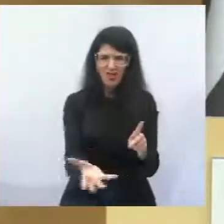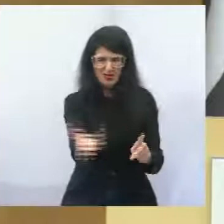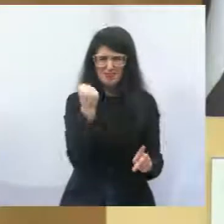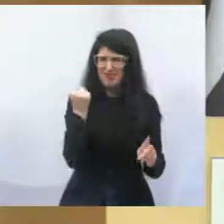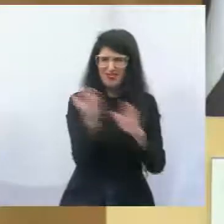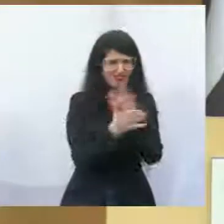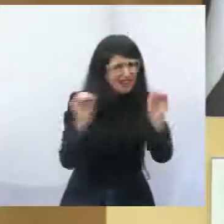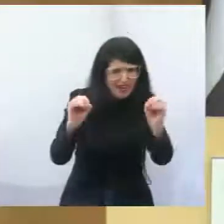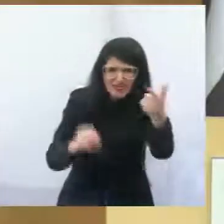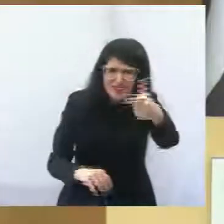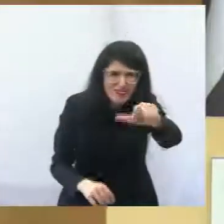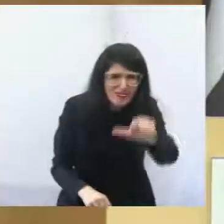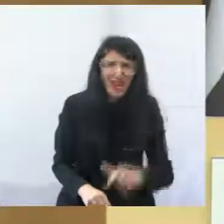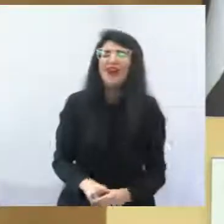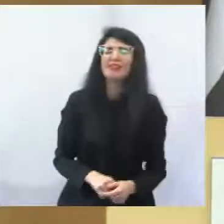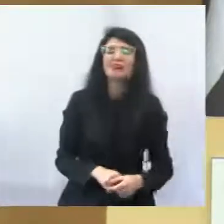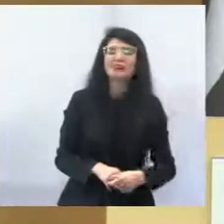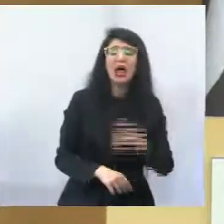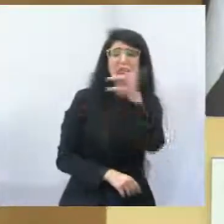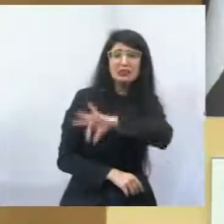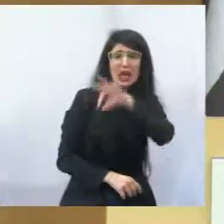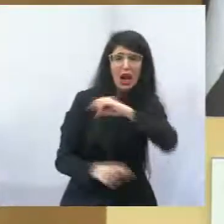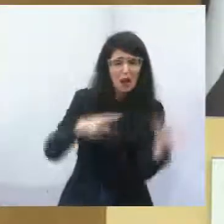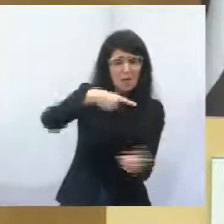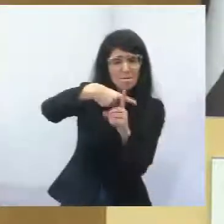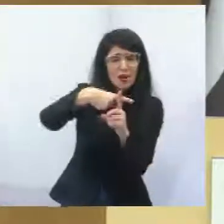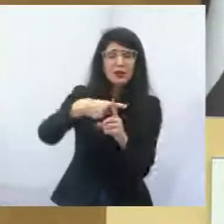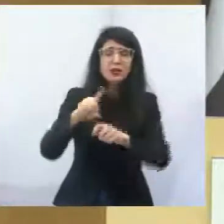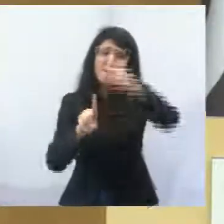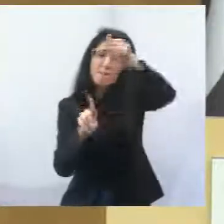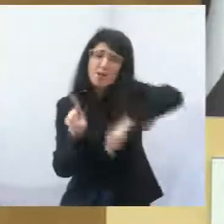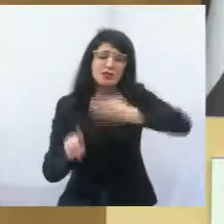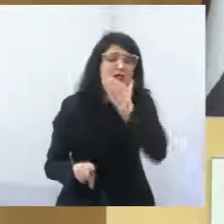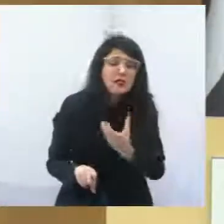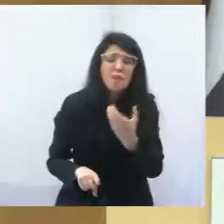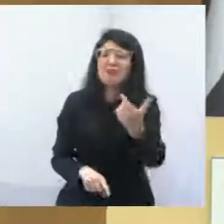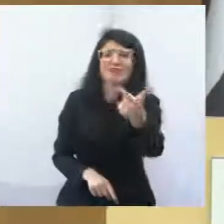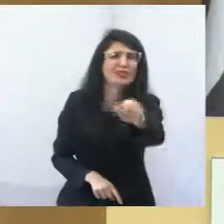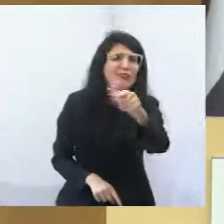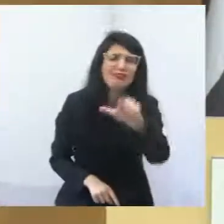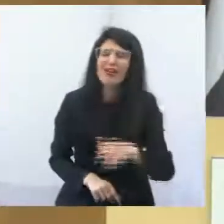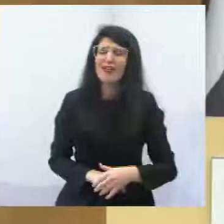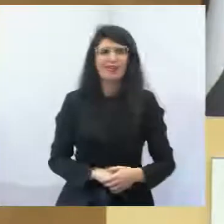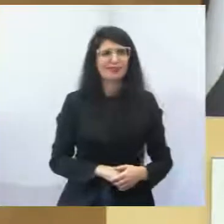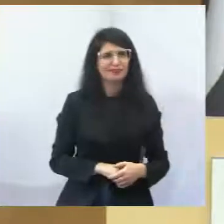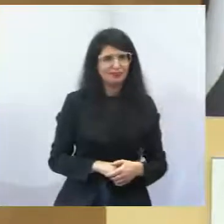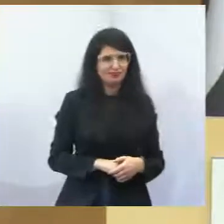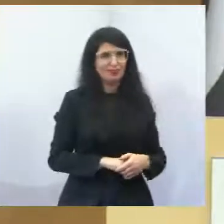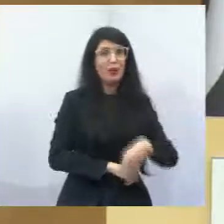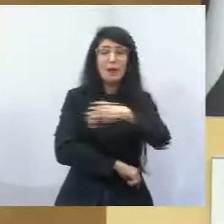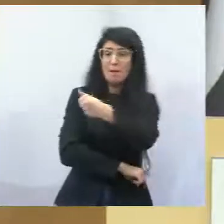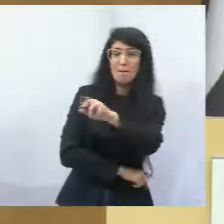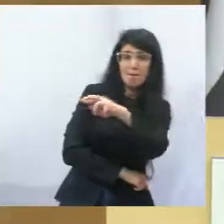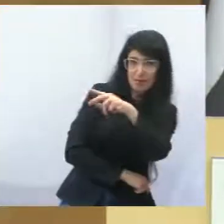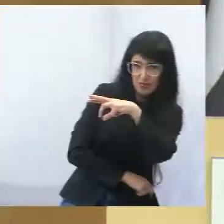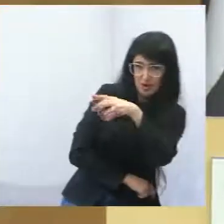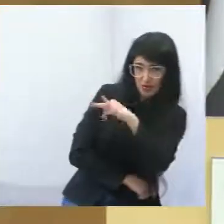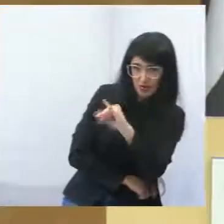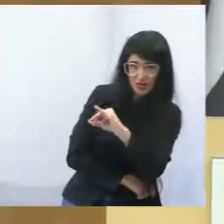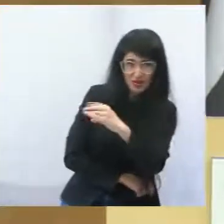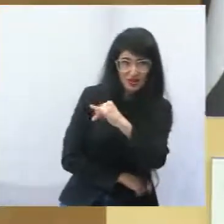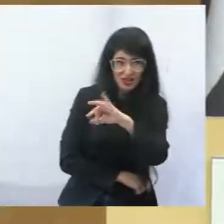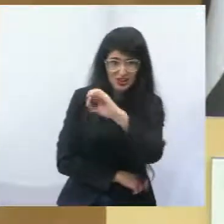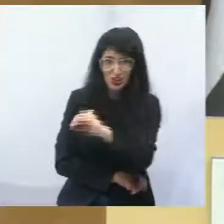um décimo terceiro, não tem o mínimo de direitos trabalhistas que garantem o que Maurício Godinho Delgado chamou de mínimo